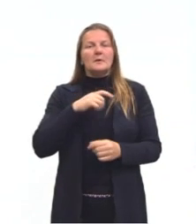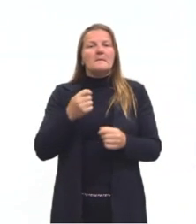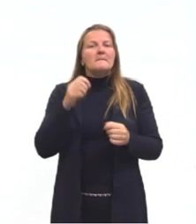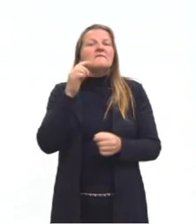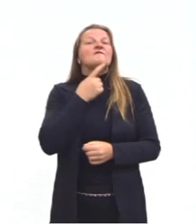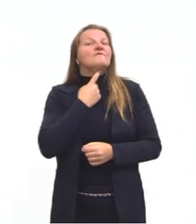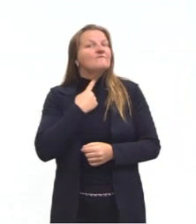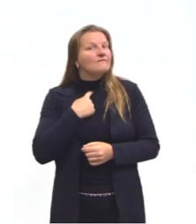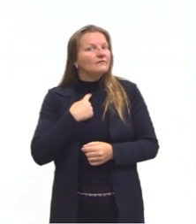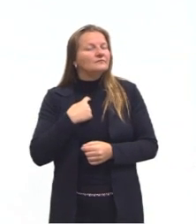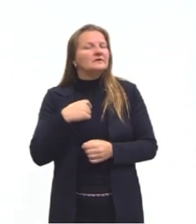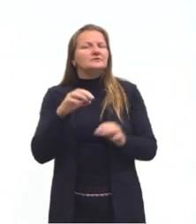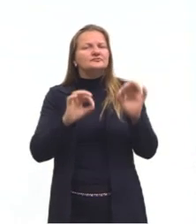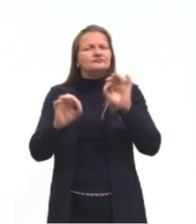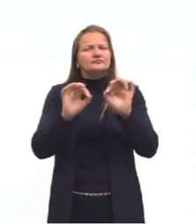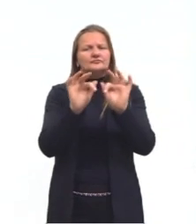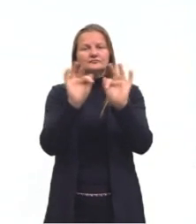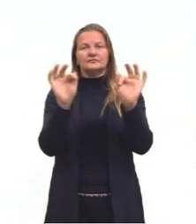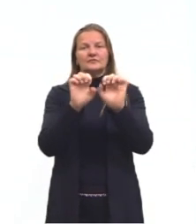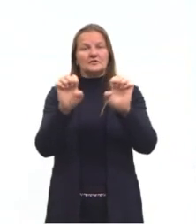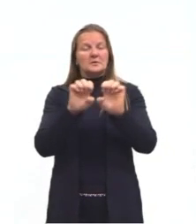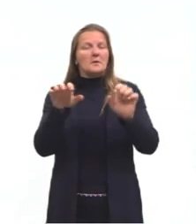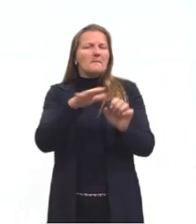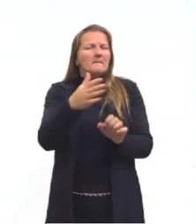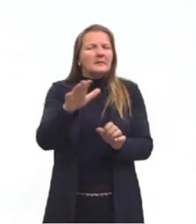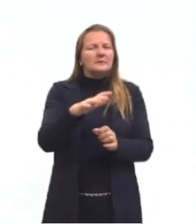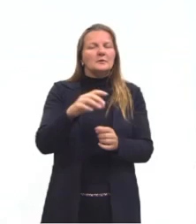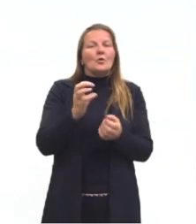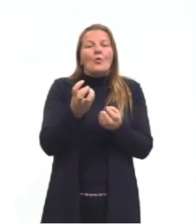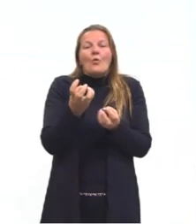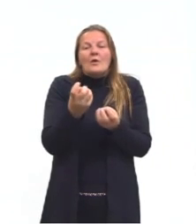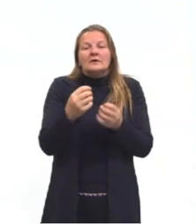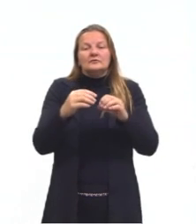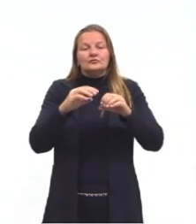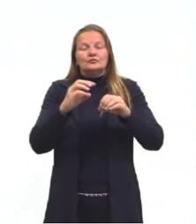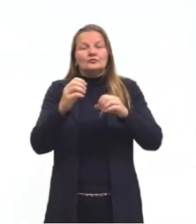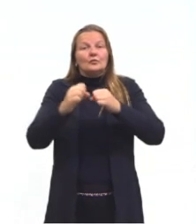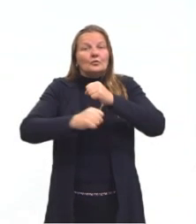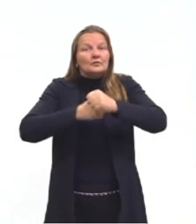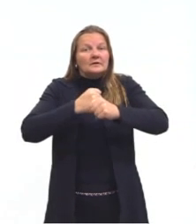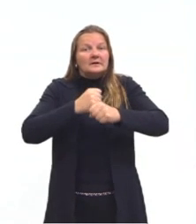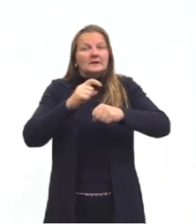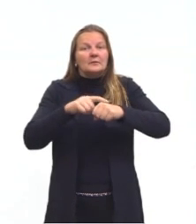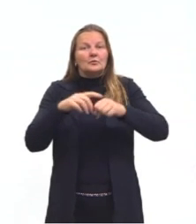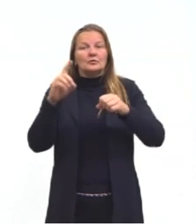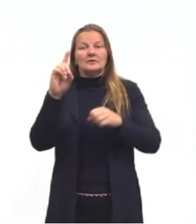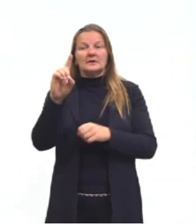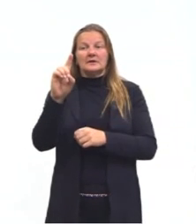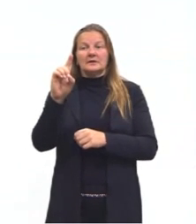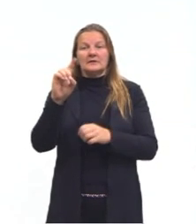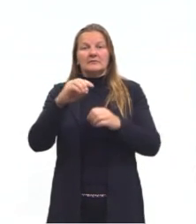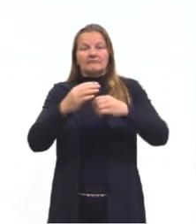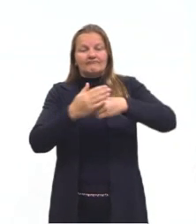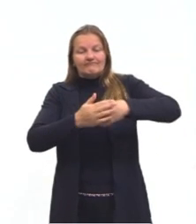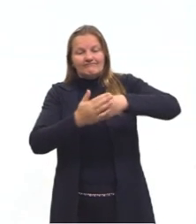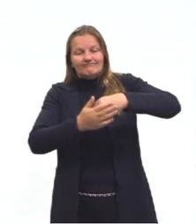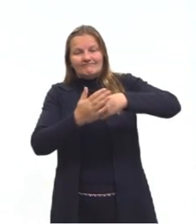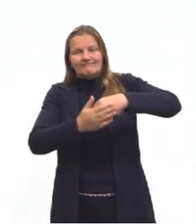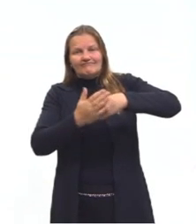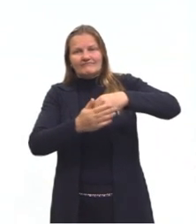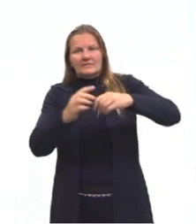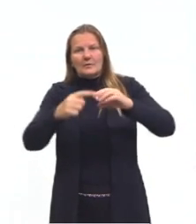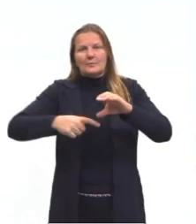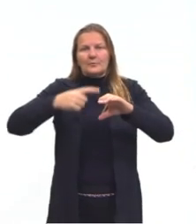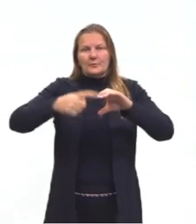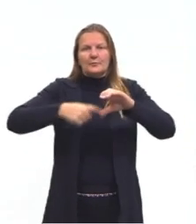expressão que forneça uma estimativa para a medida do desgaste, chamado de D, desse pneu ao longo